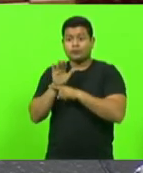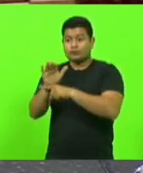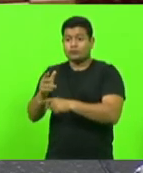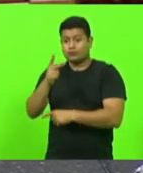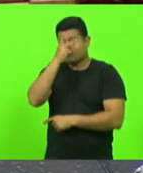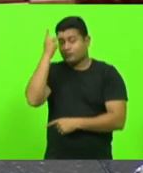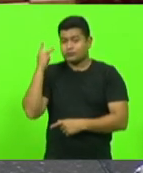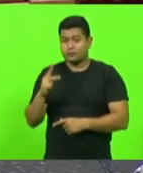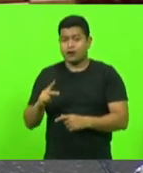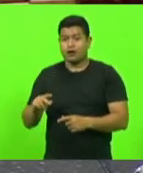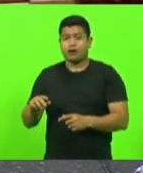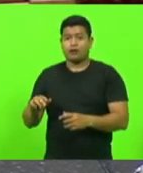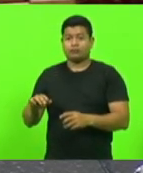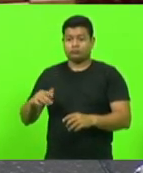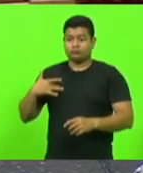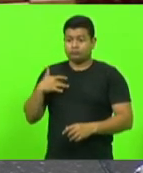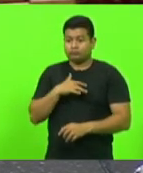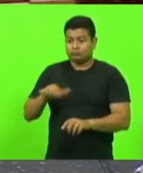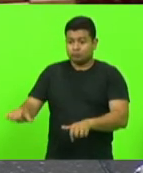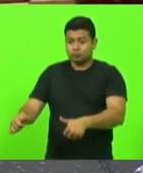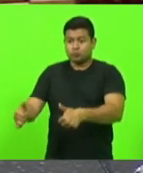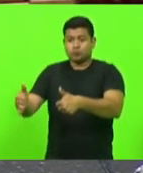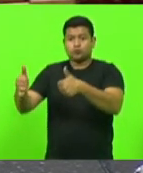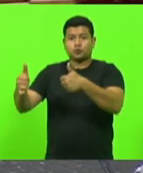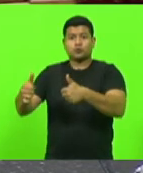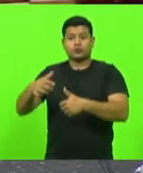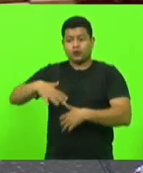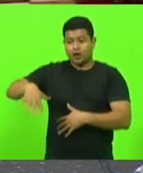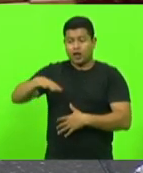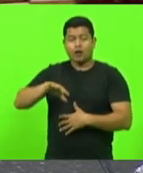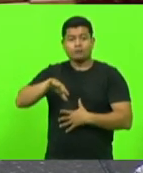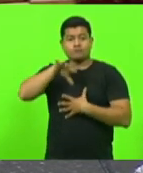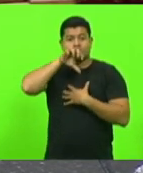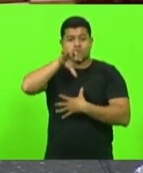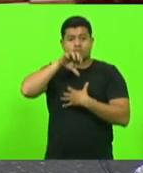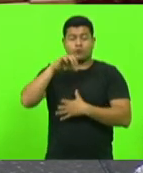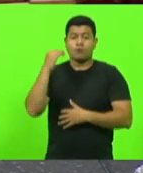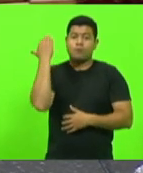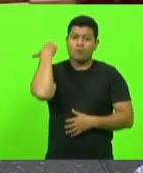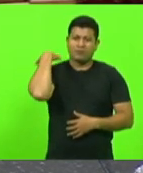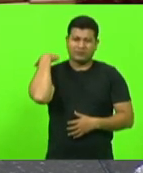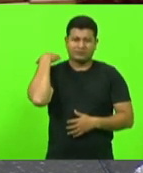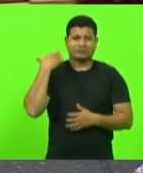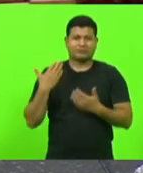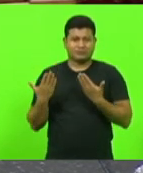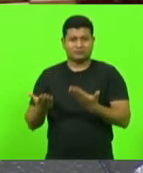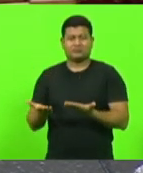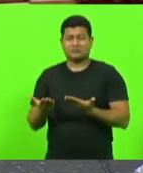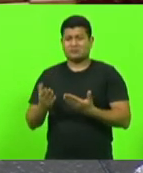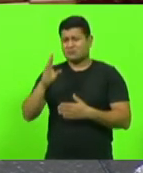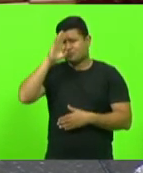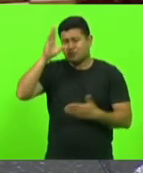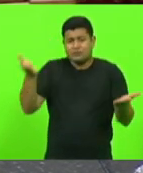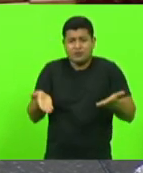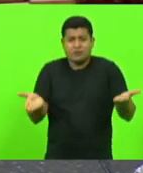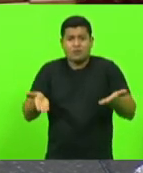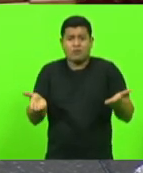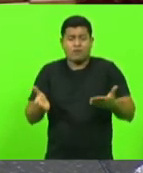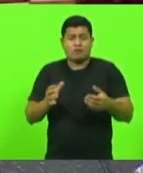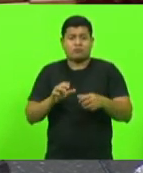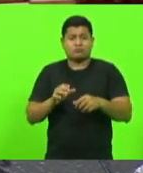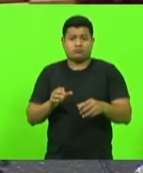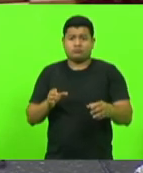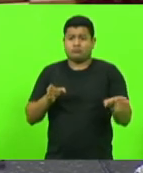pulmonar, ainda mais num período de COVID, ainda mais num período onde as pessoas estão morrendo por